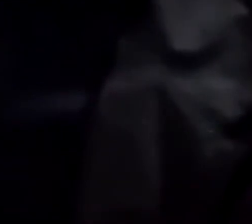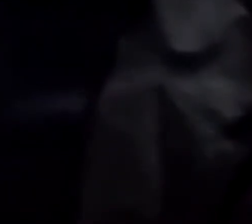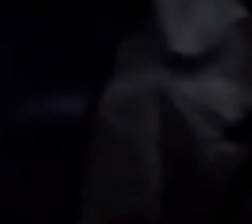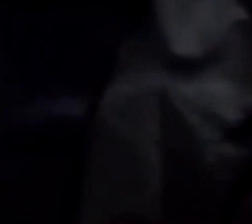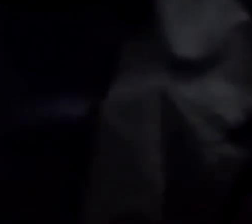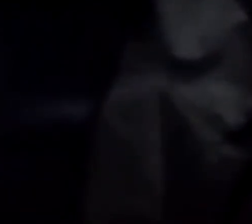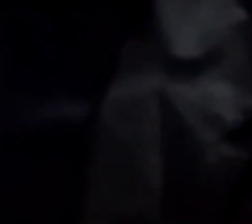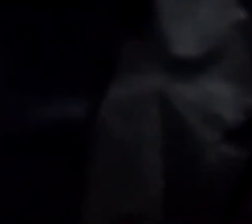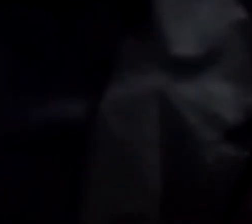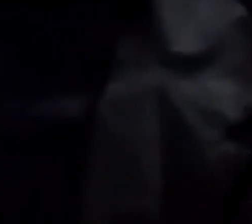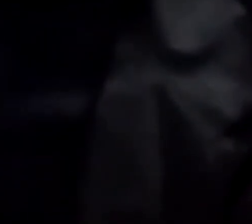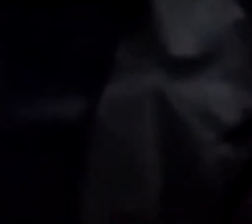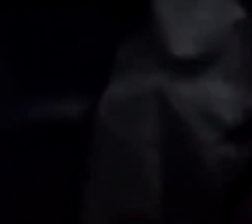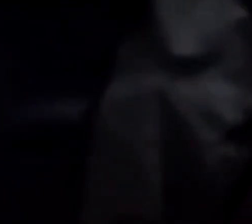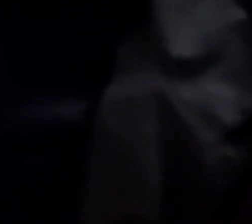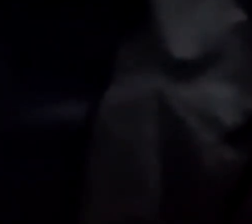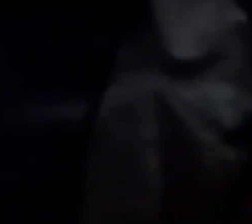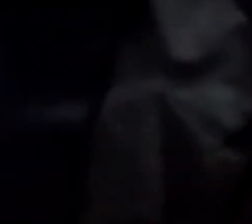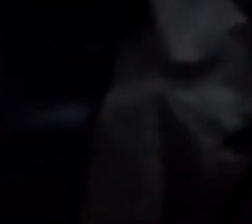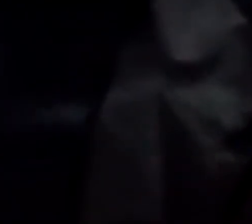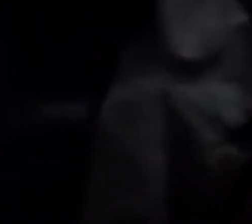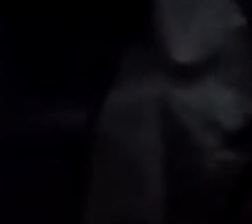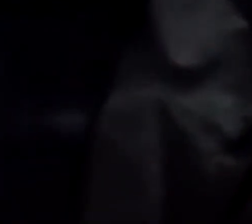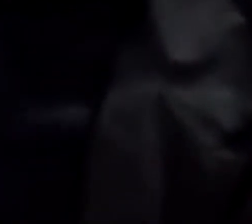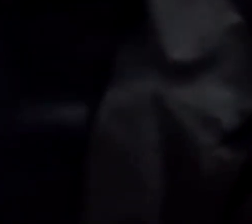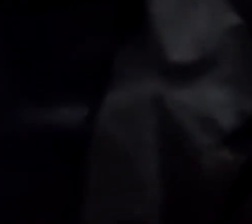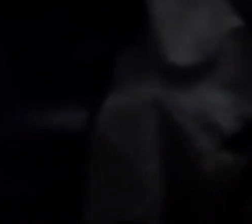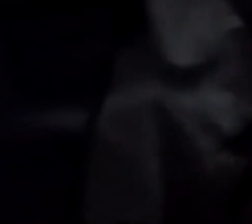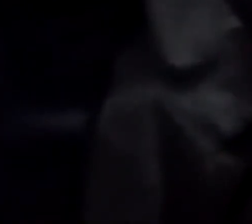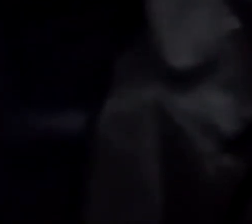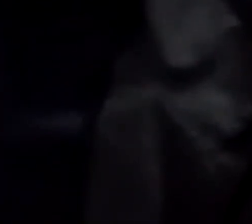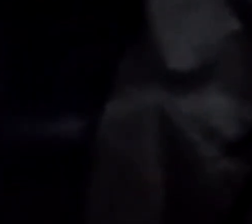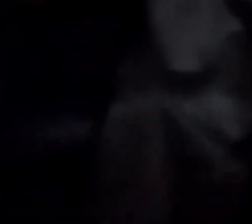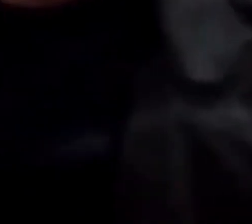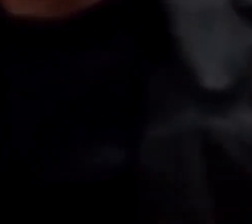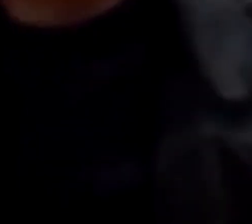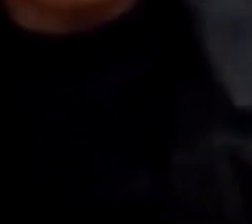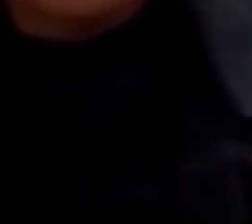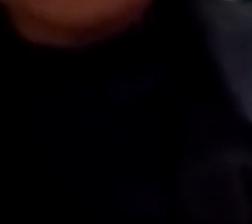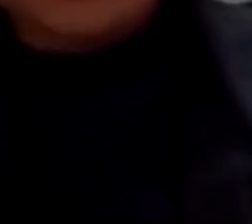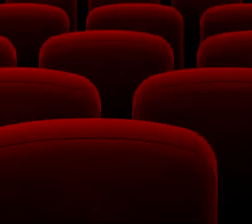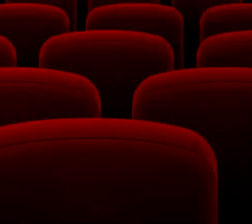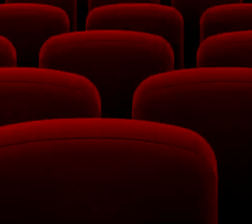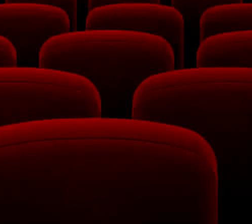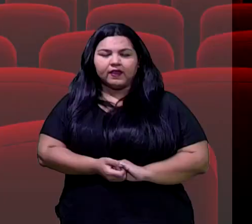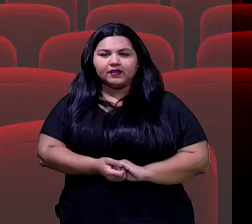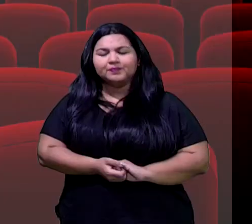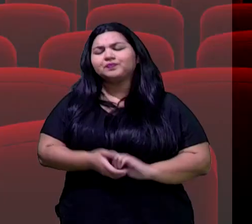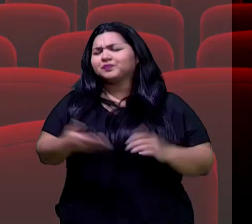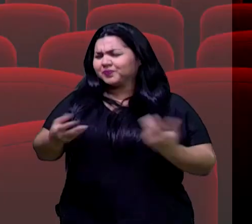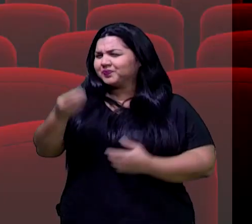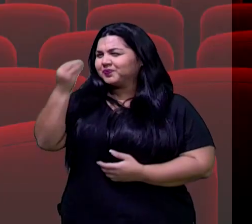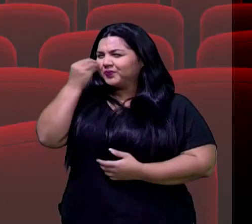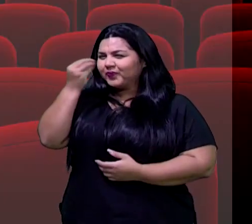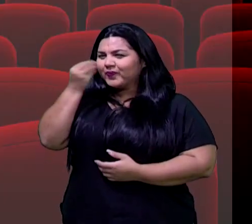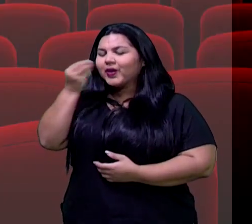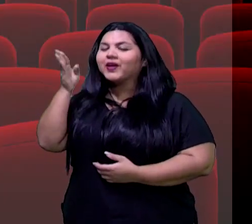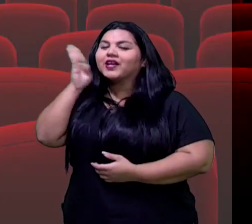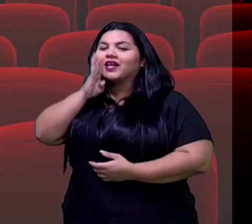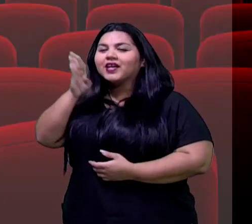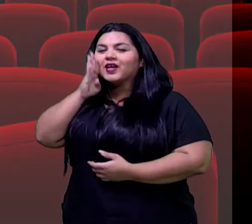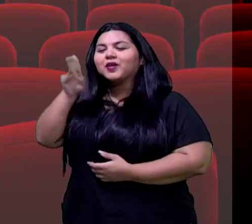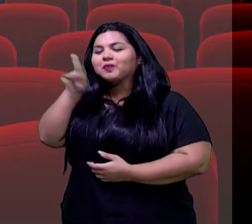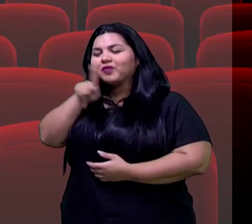mas também é uma reflexão sobre morte e vida e como viver plenamente a vida. Olha só que legal, recado da